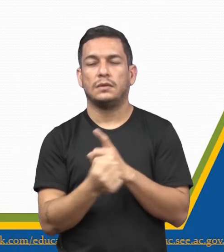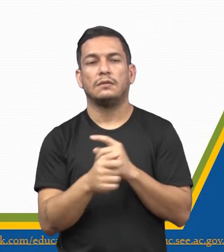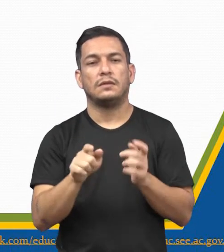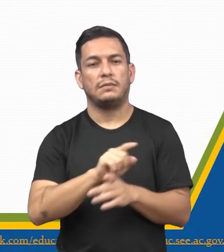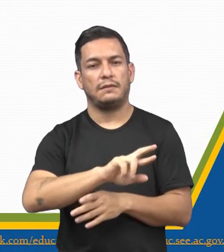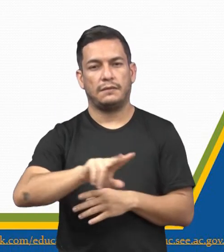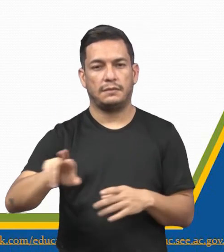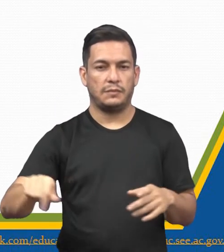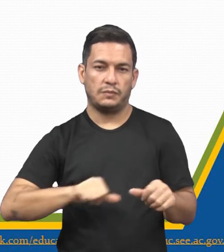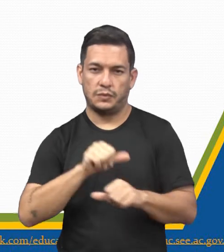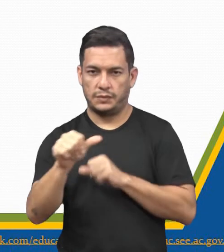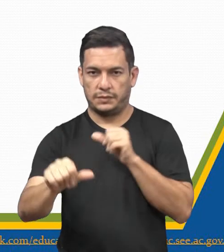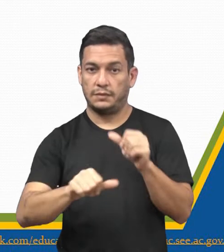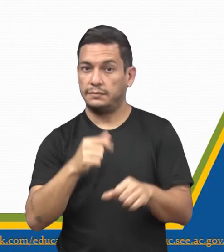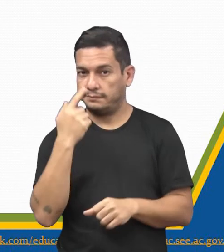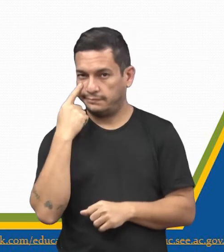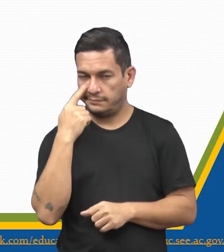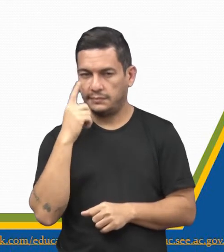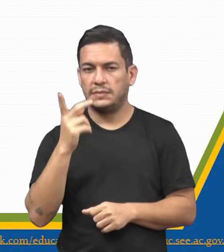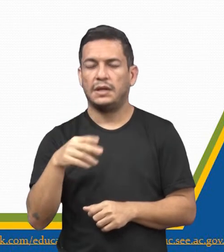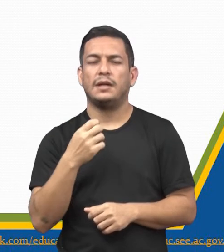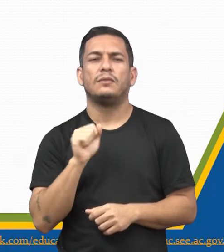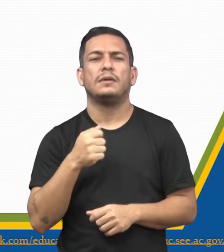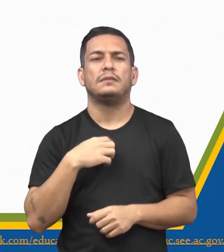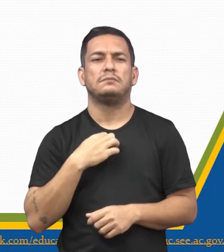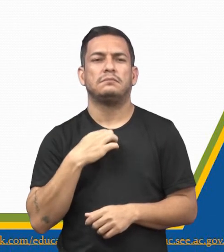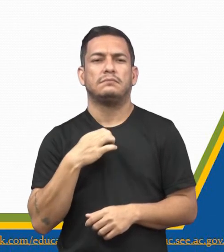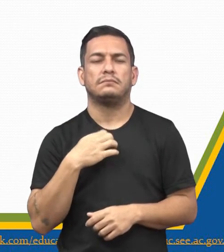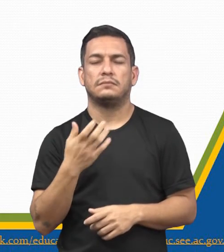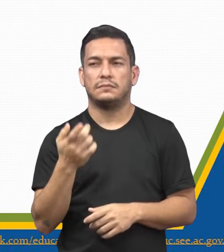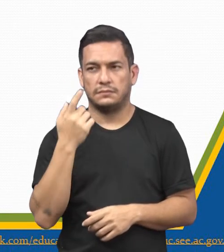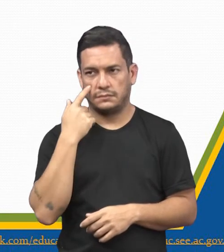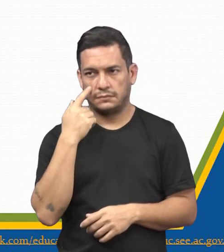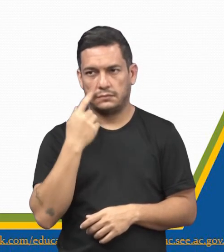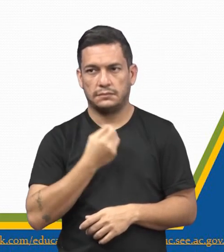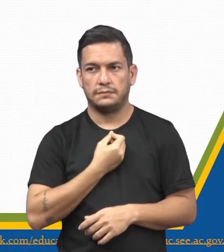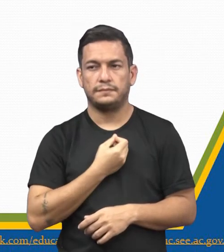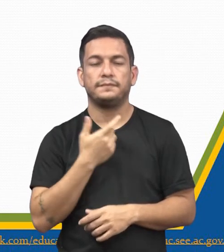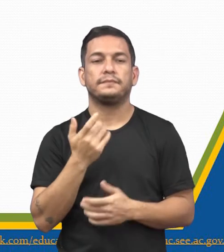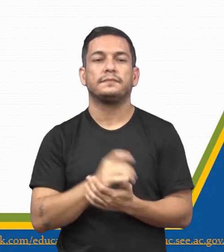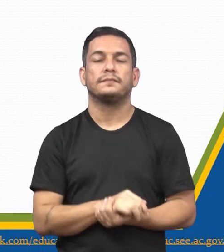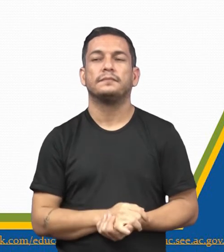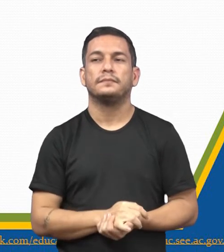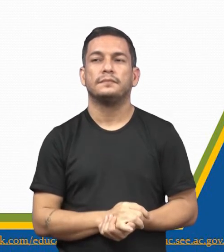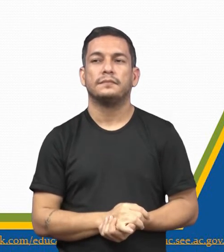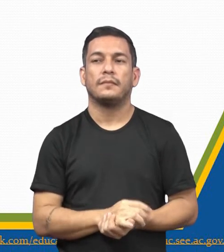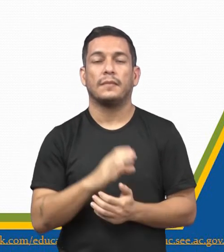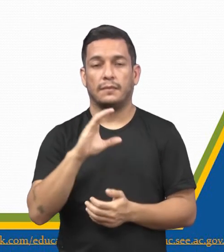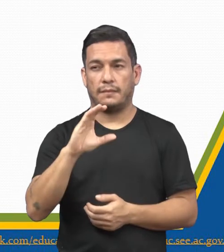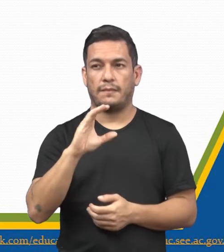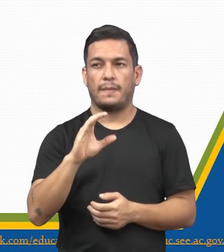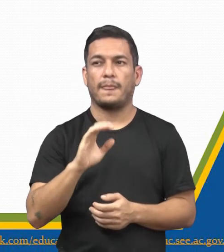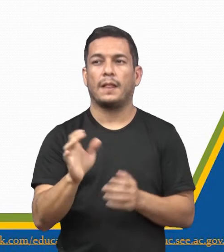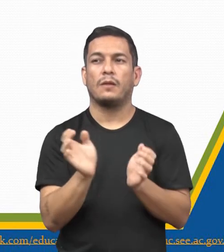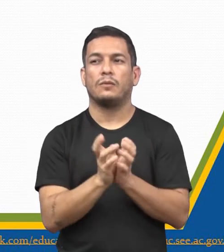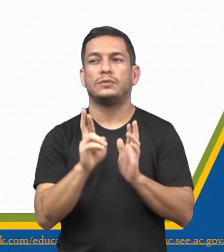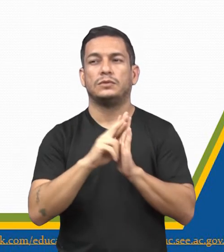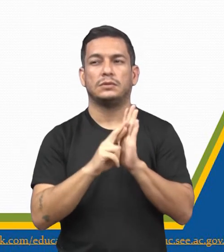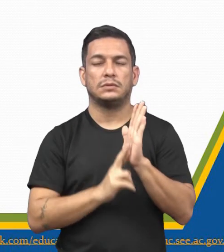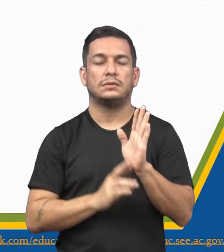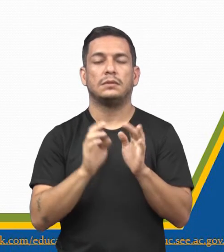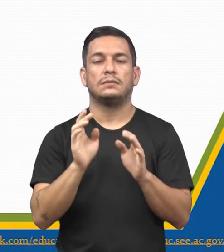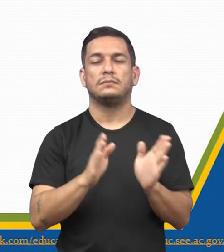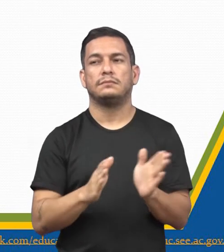variável. Opa, é espontâneo? Vamos partir para a próxima alternativa? C, conjunto de